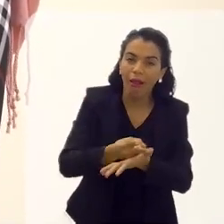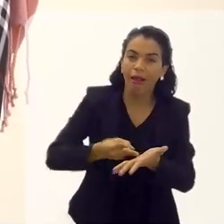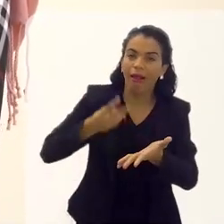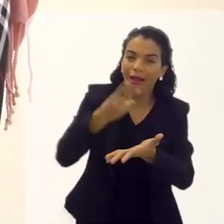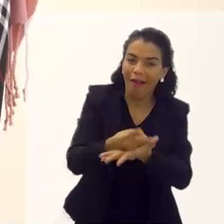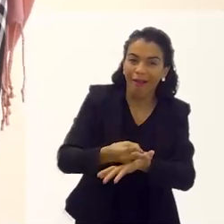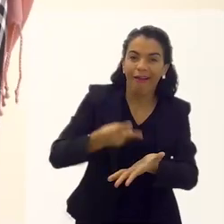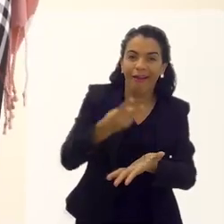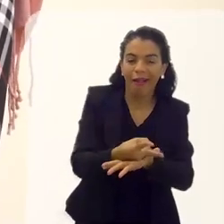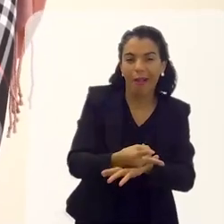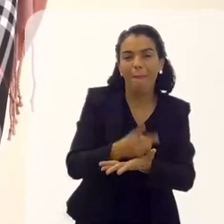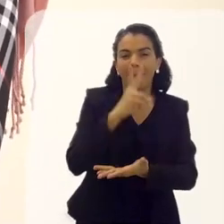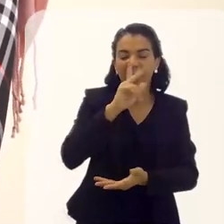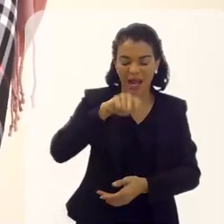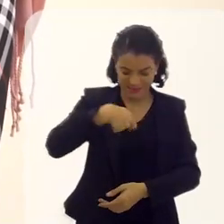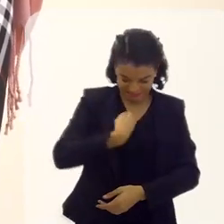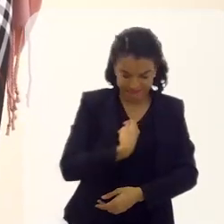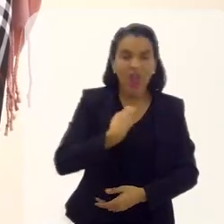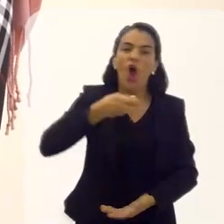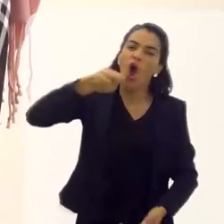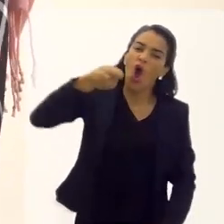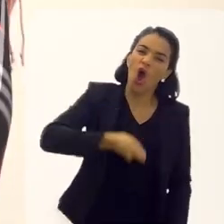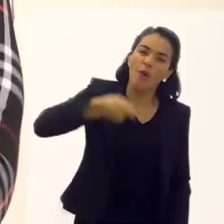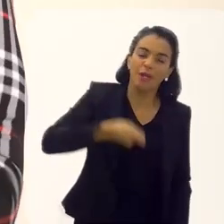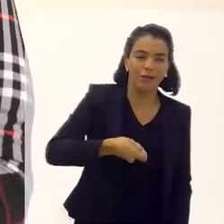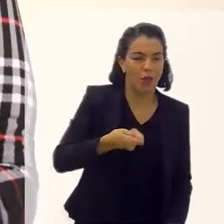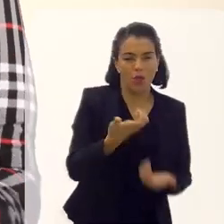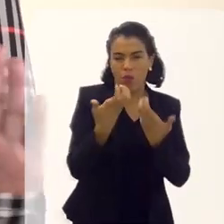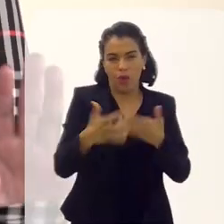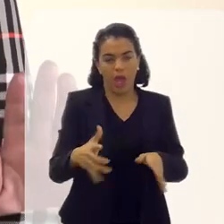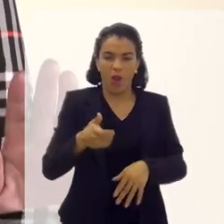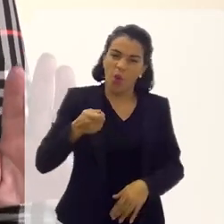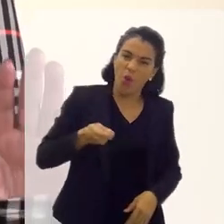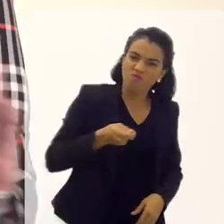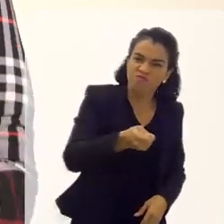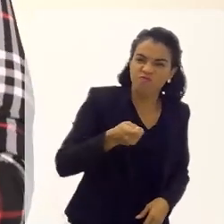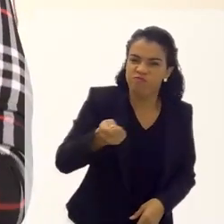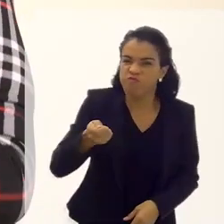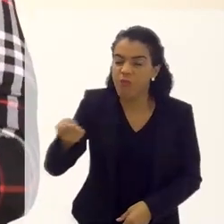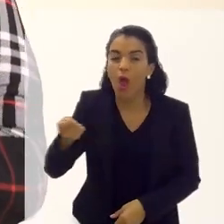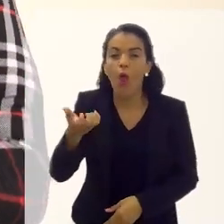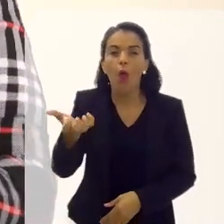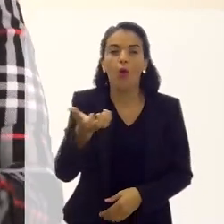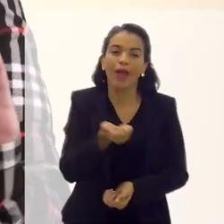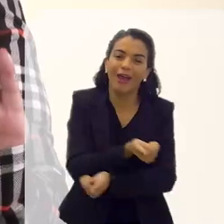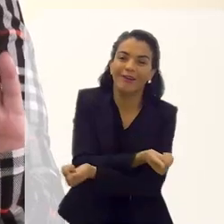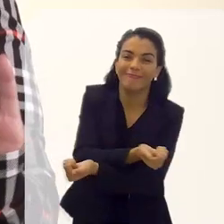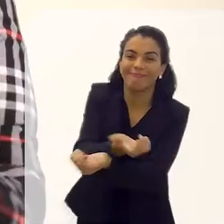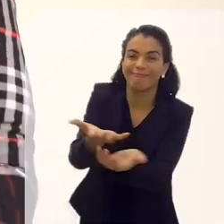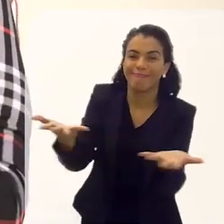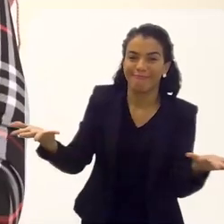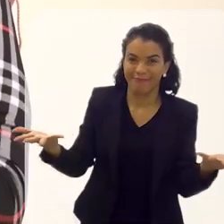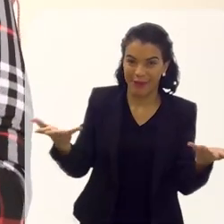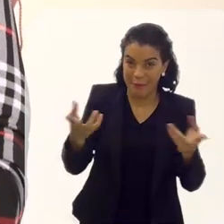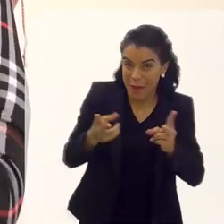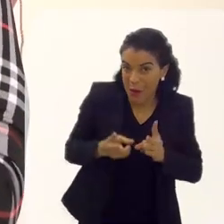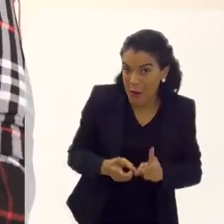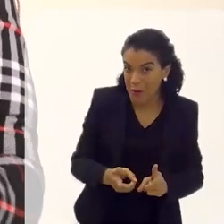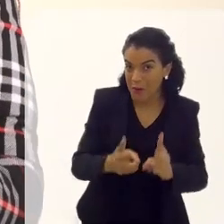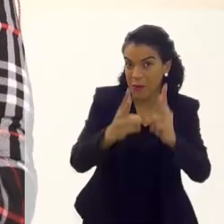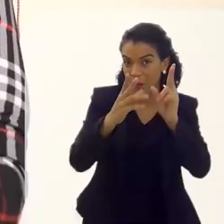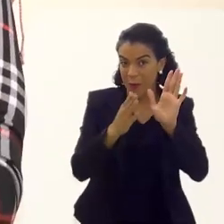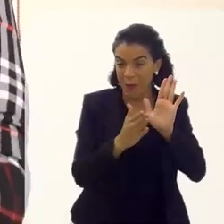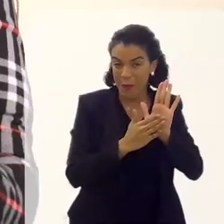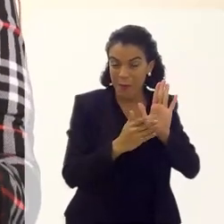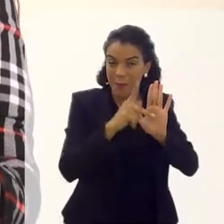uma manutenção e vai ser uma coisa obrigatória, eu vou obrigar. Eu não quero obrigar ninguém, eu só quero plantar. Agora, você regar e